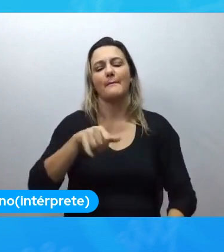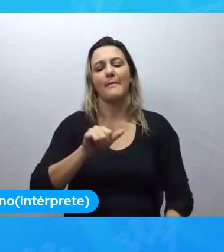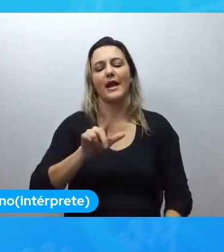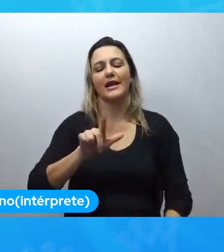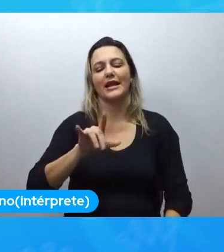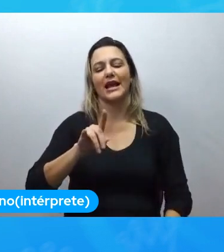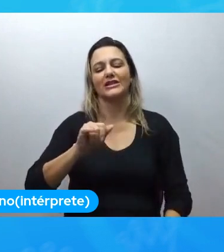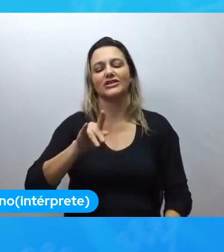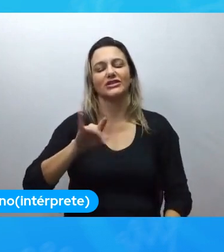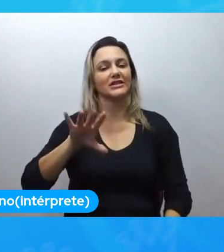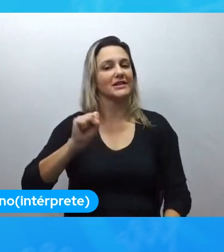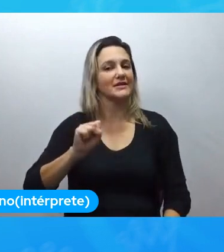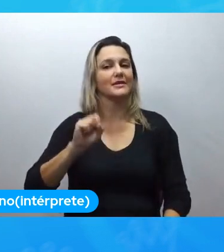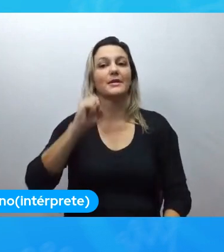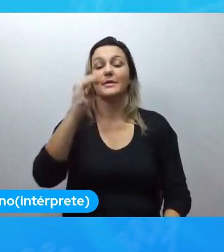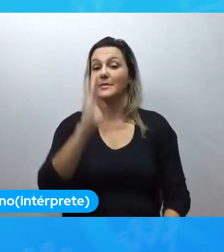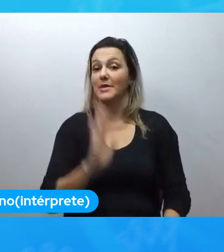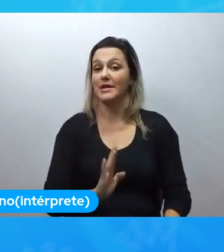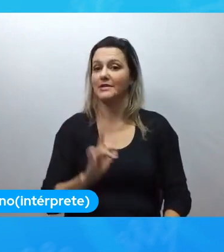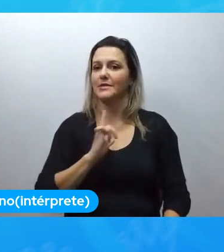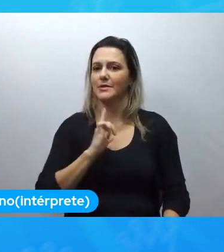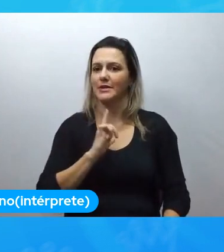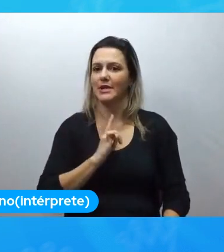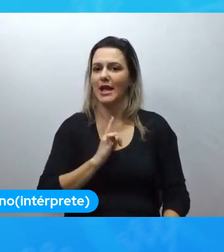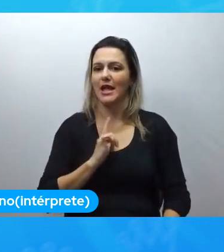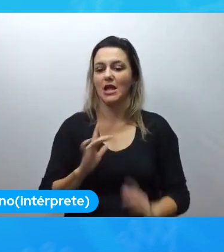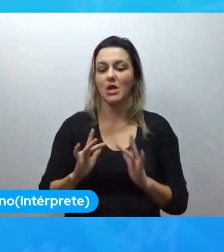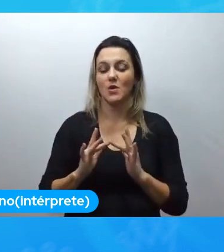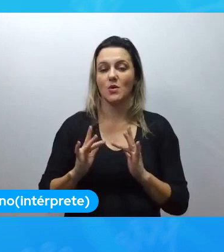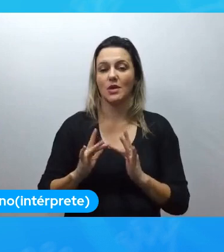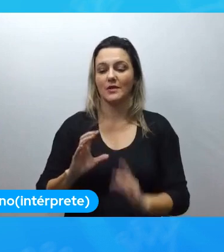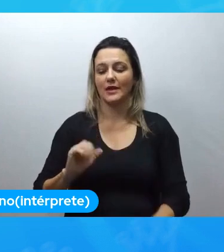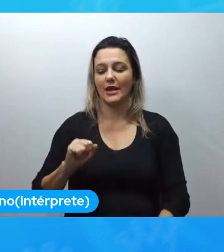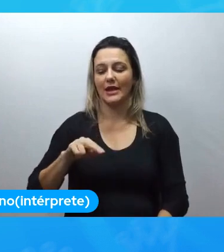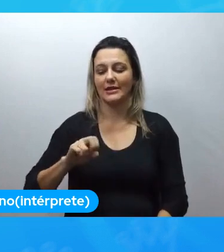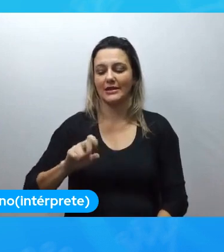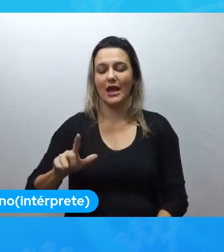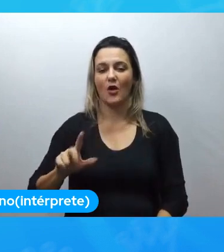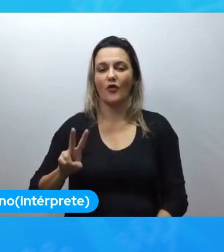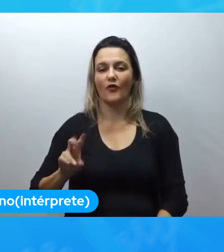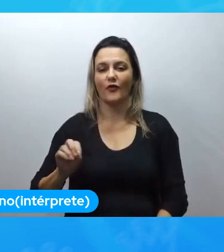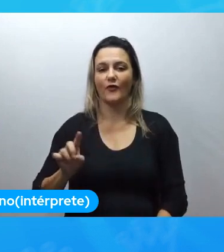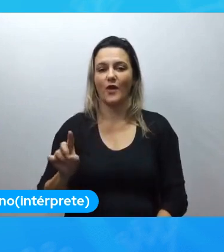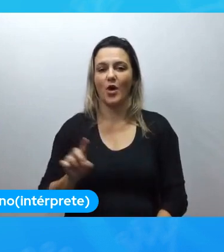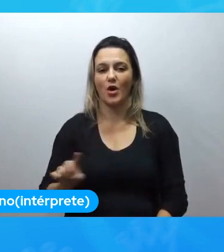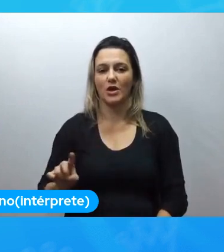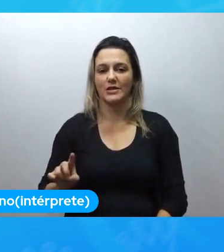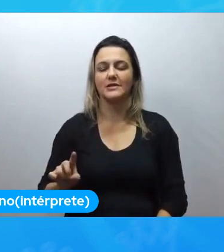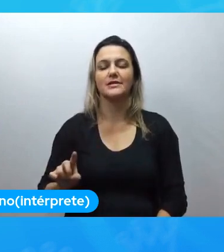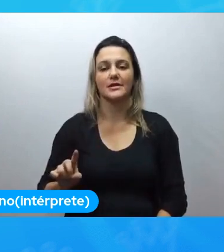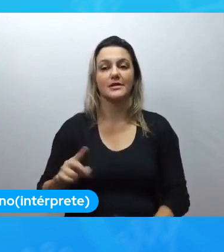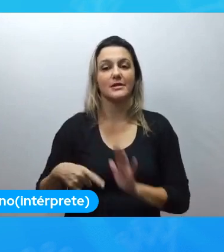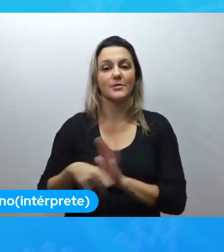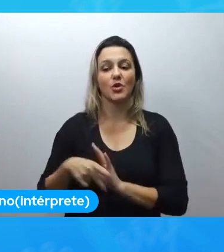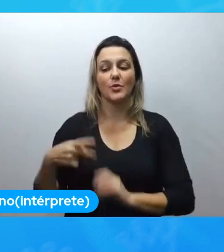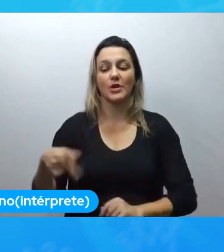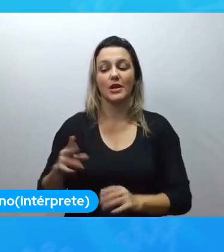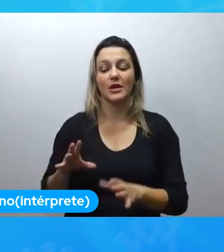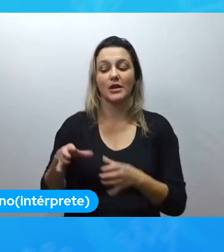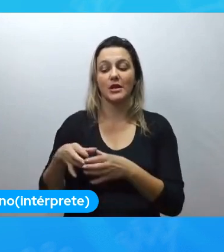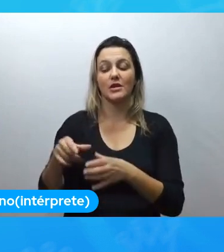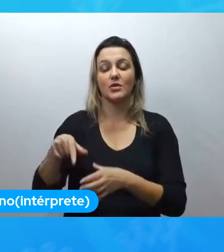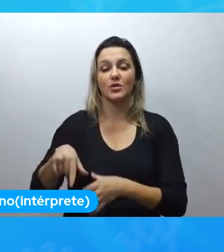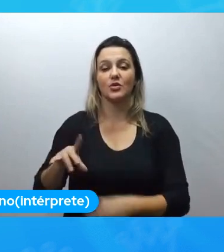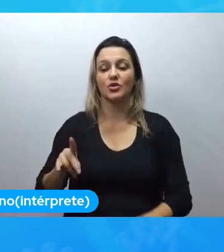acontecer no canal de voz Pai Ladies, que vocês vão encontrar aqui no Discord do evento. Essa Assembleia é